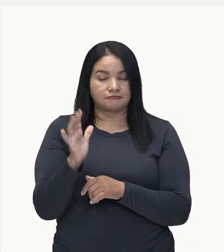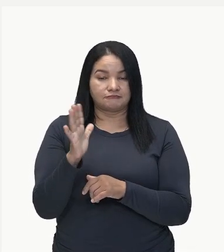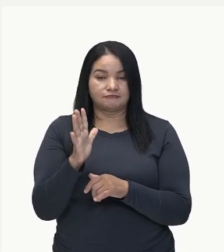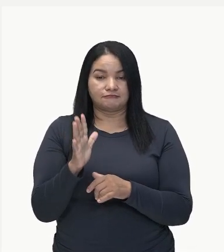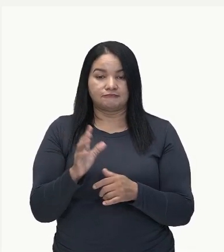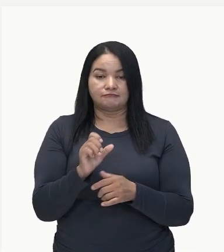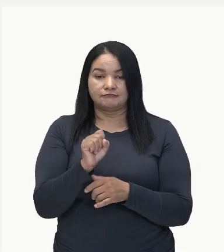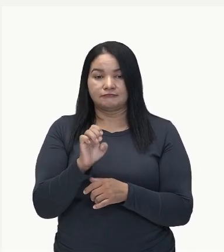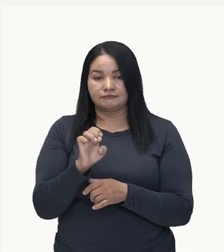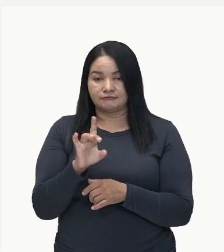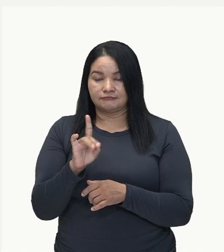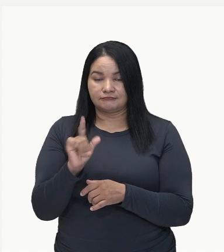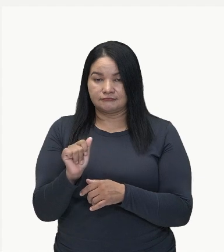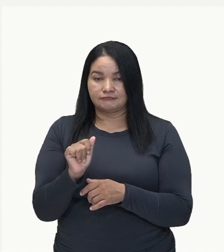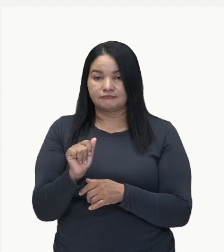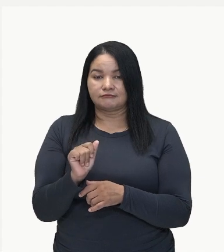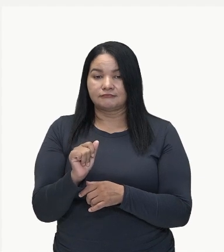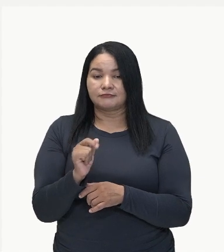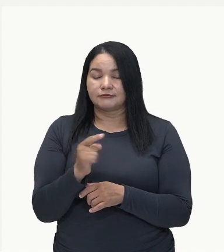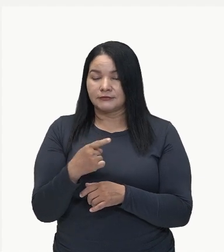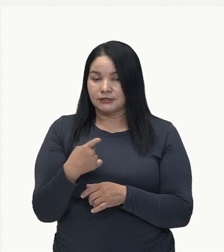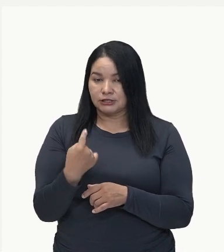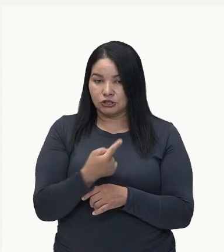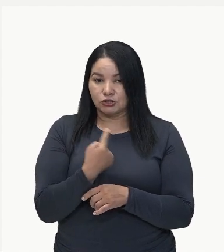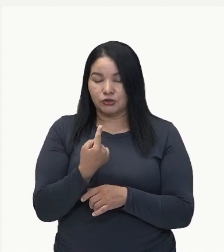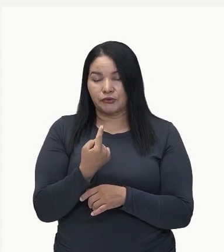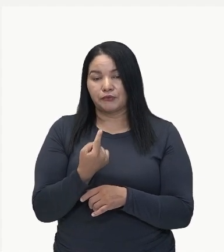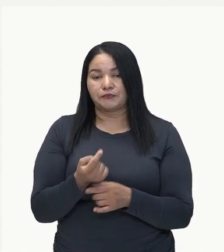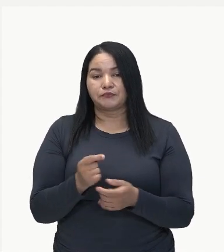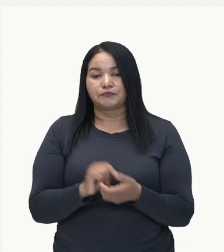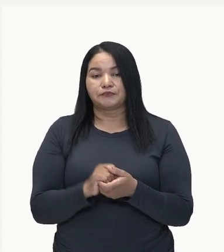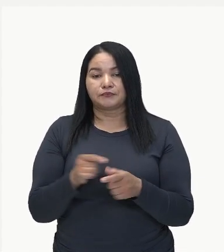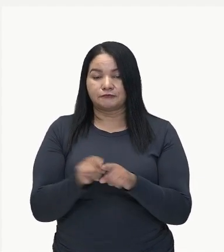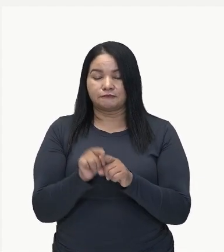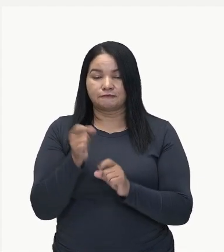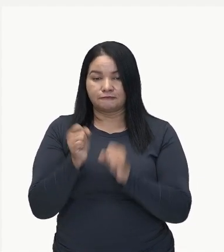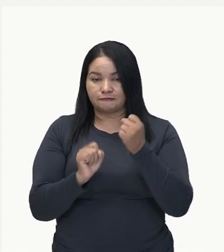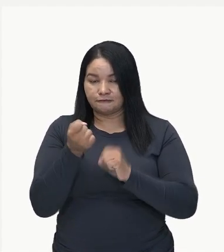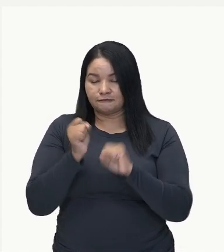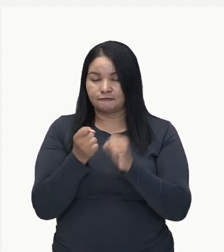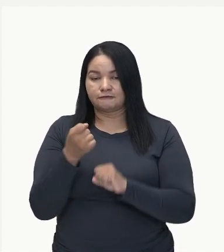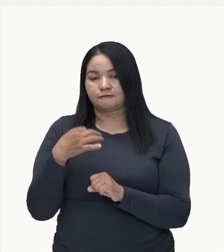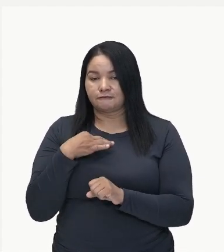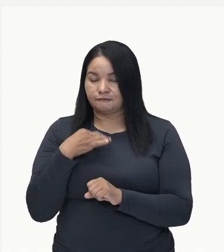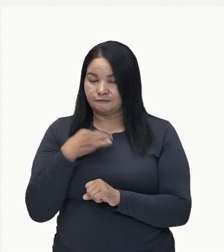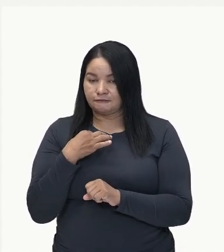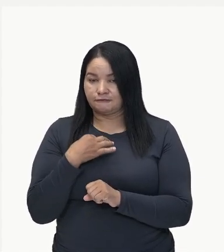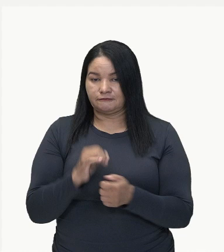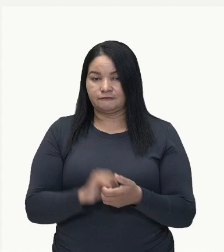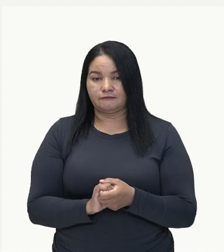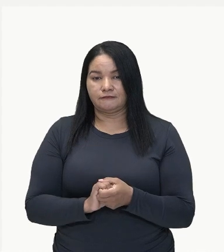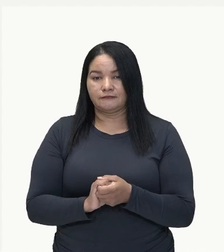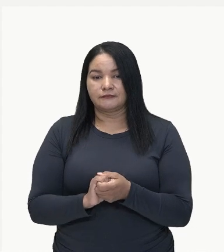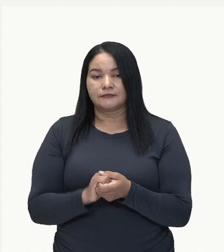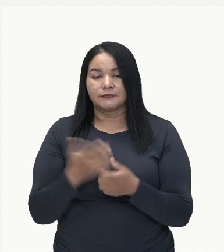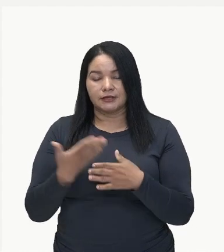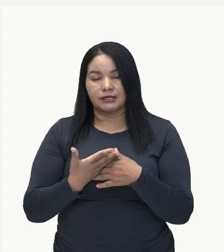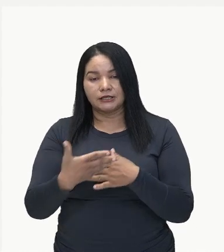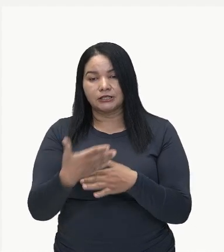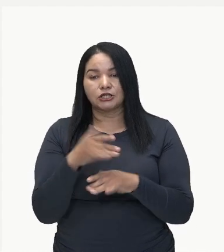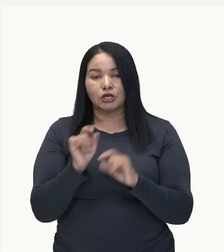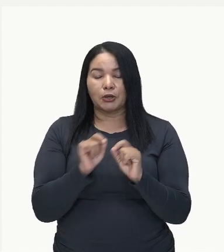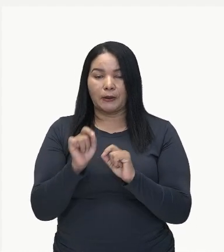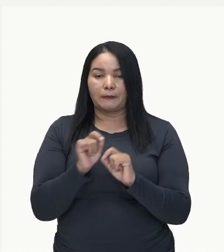na sessão da indústria têxtil. A partir daí, a gente vai verificar o